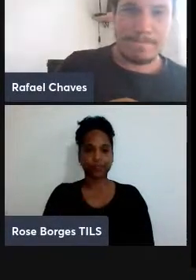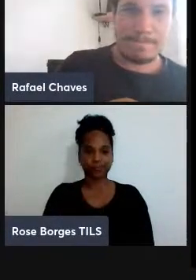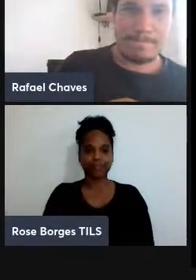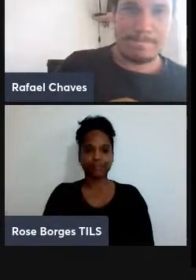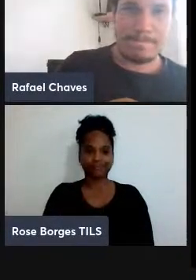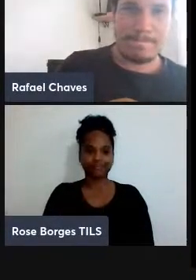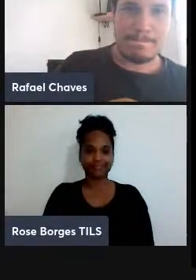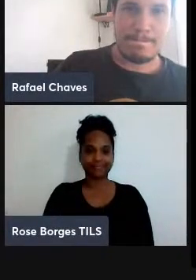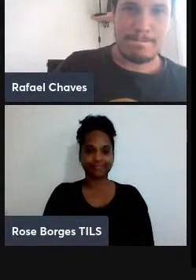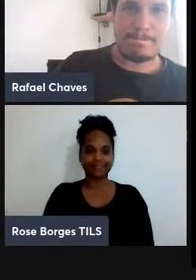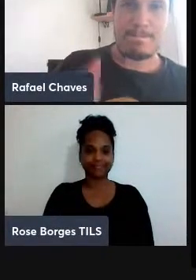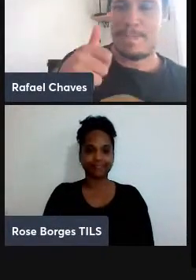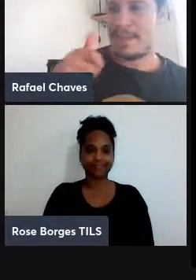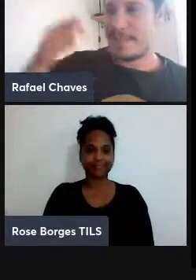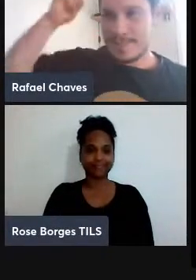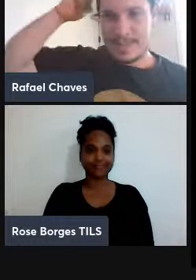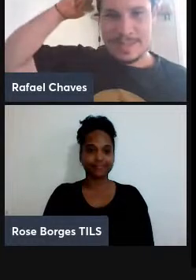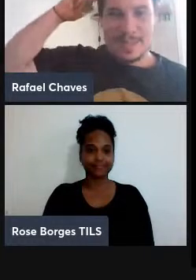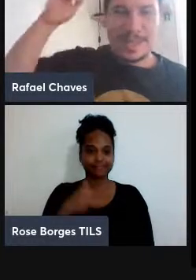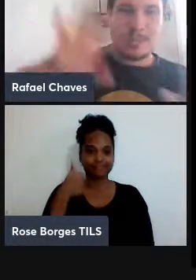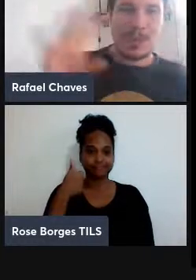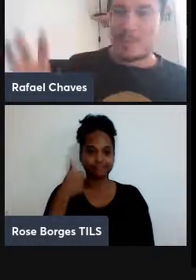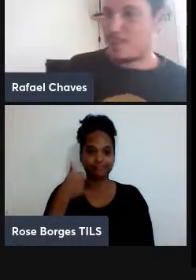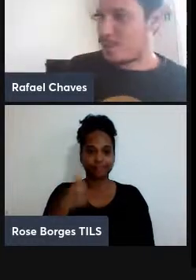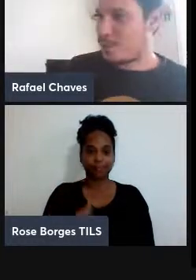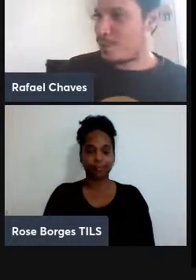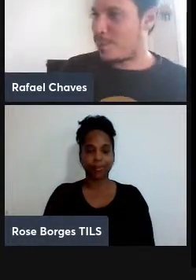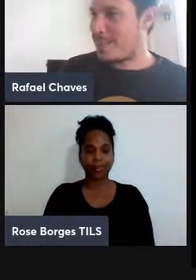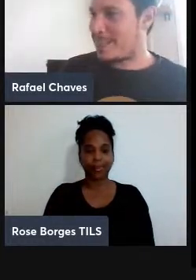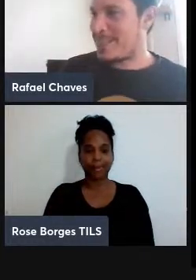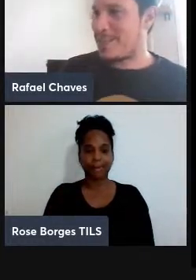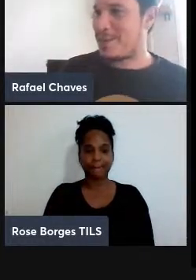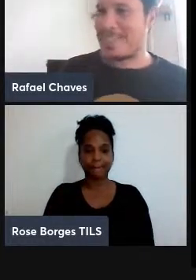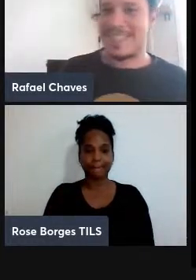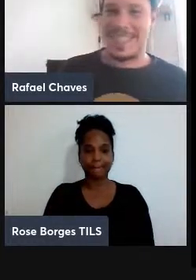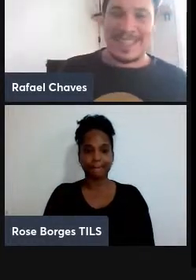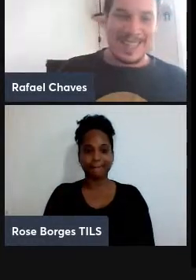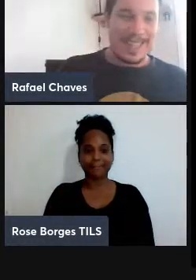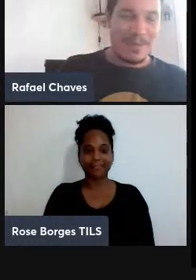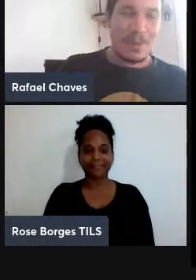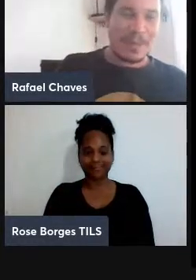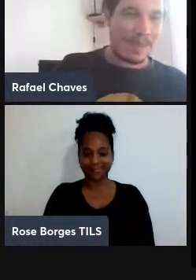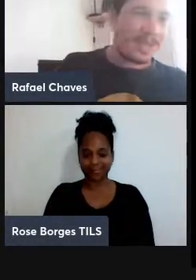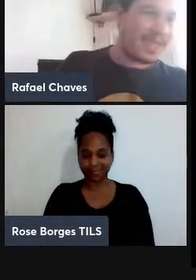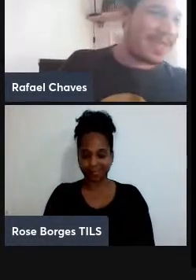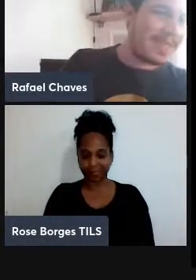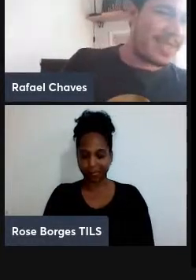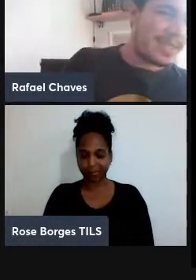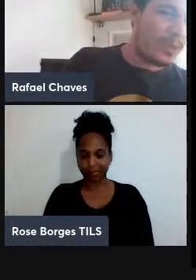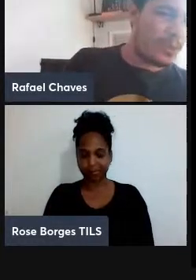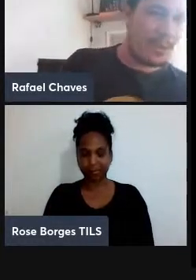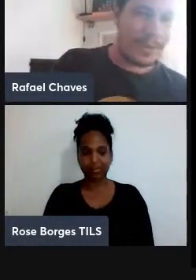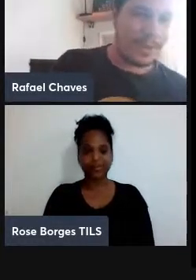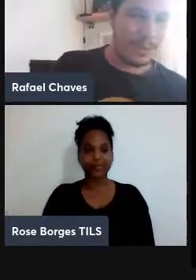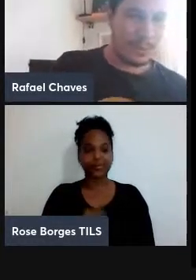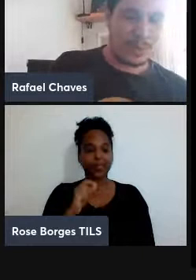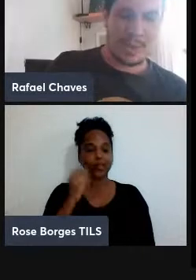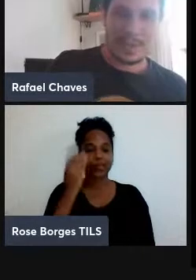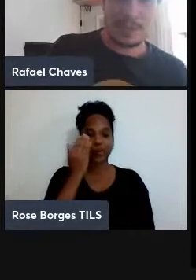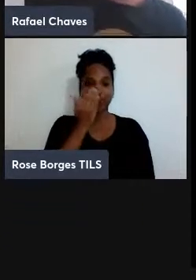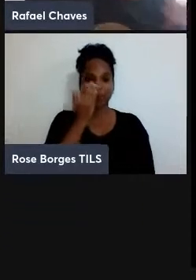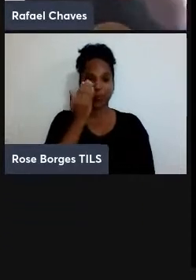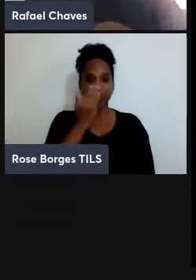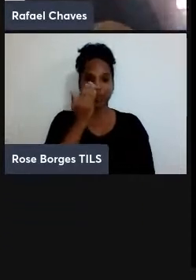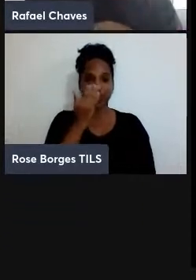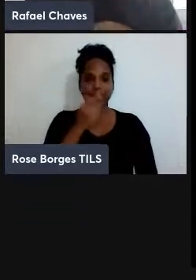Zé? Sim, estamos vendo a sua tela. Ah, porque eu não estou vendo nada aqui agora. Bom, plenamente agradecer aí o convite dos